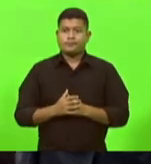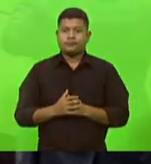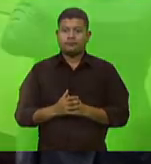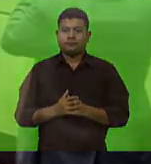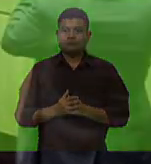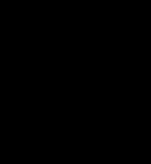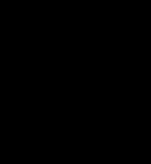Obrigado. Obrigado.